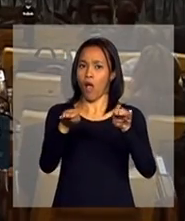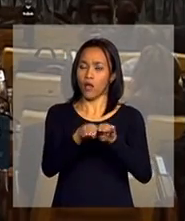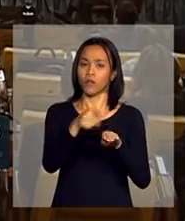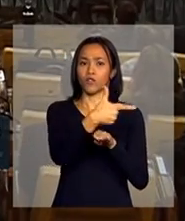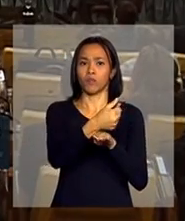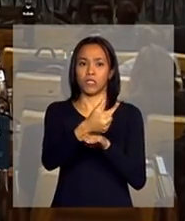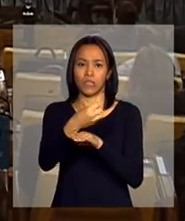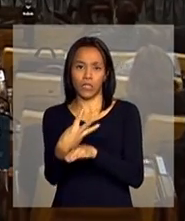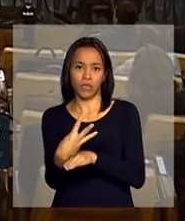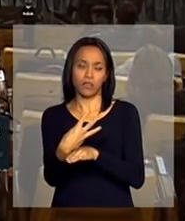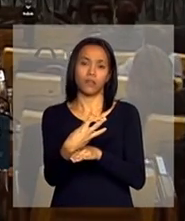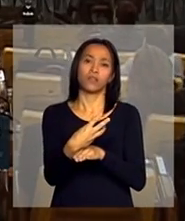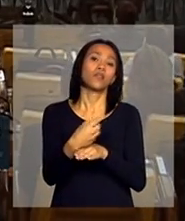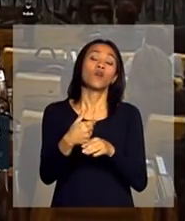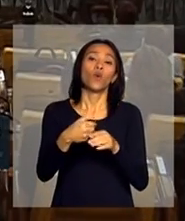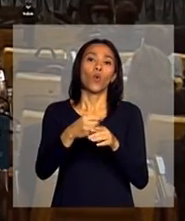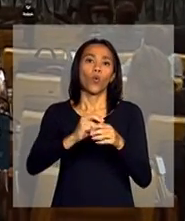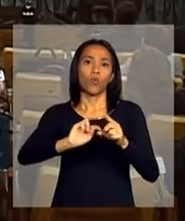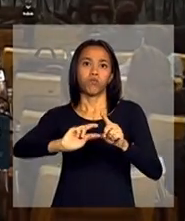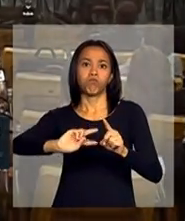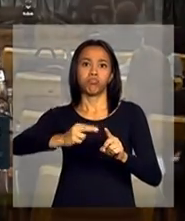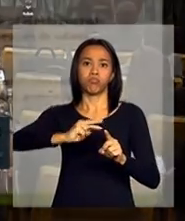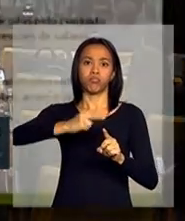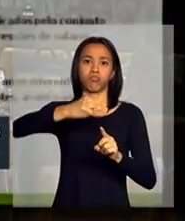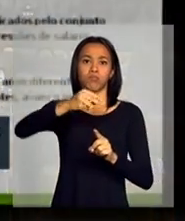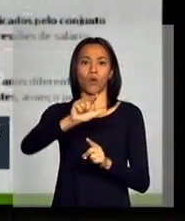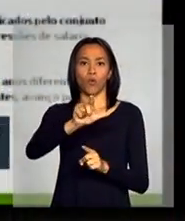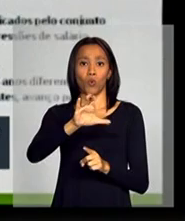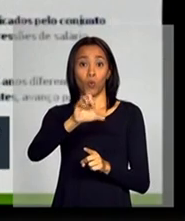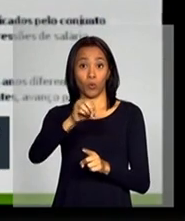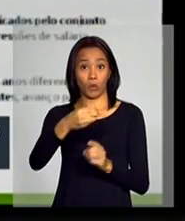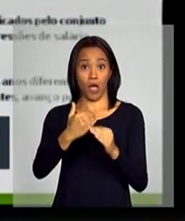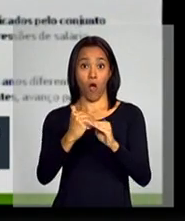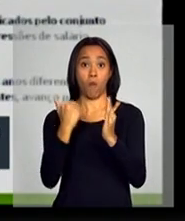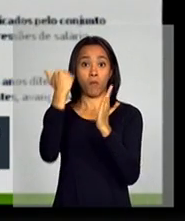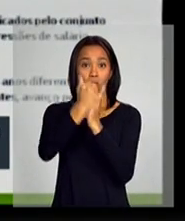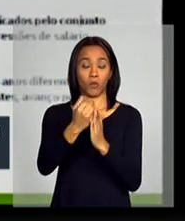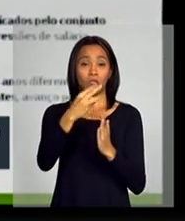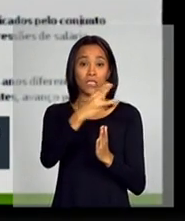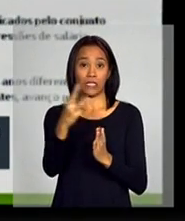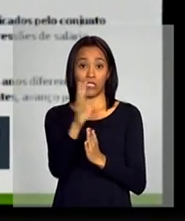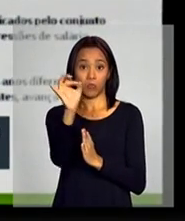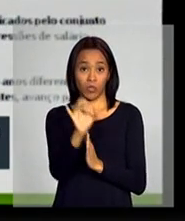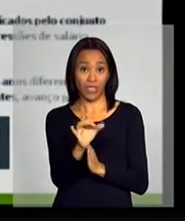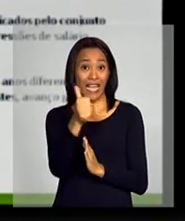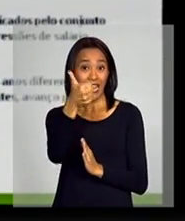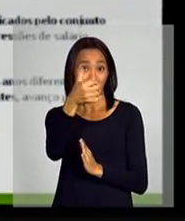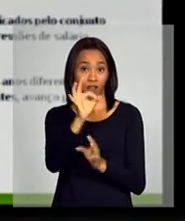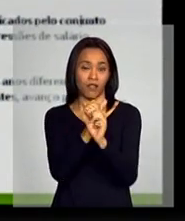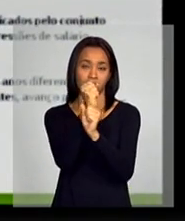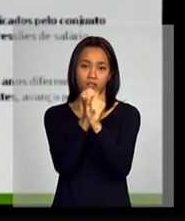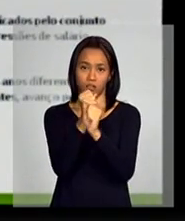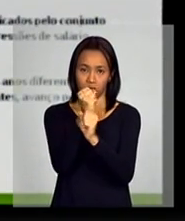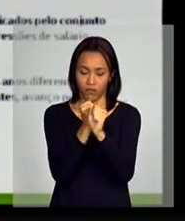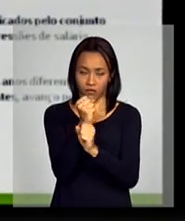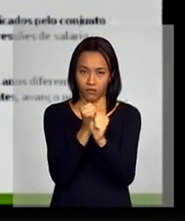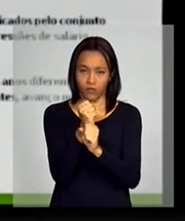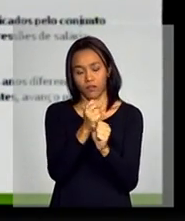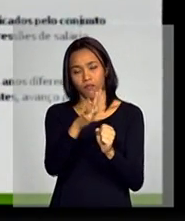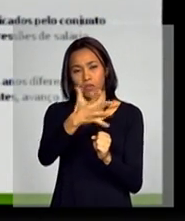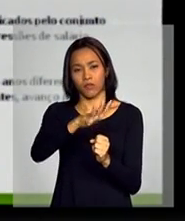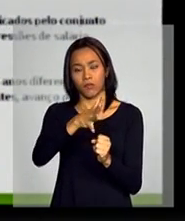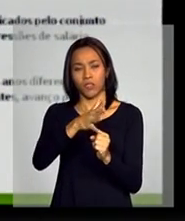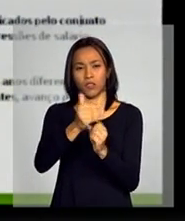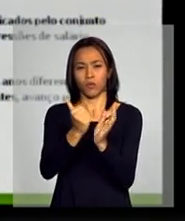2013, o lucro cresceu 33% nesse período, em 10 anos. ou seja, dá um